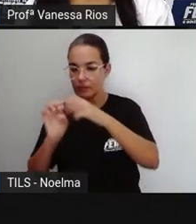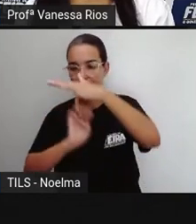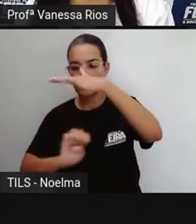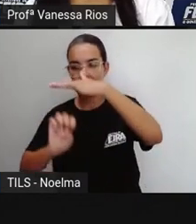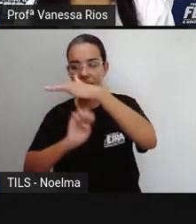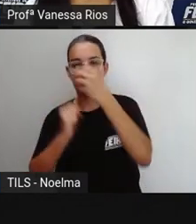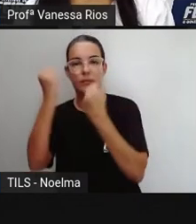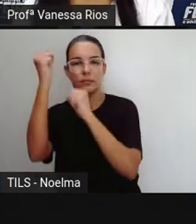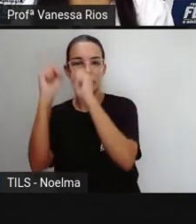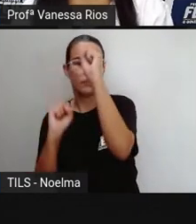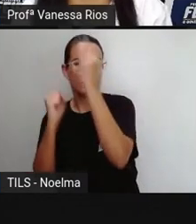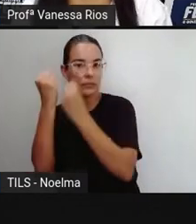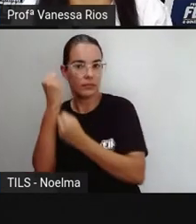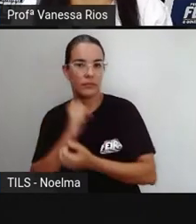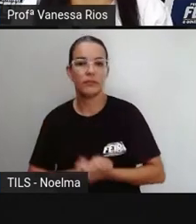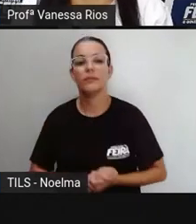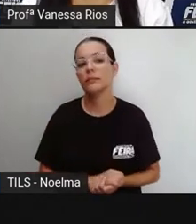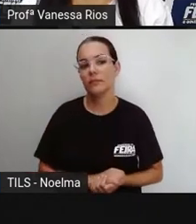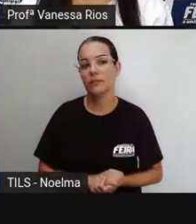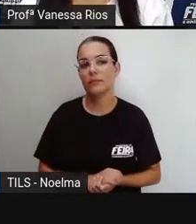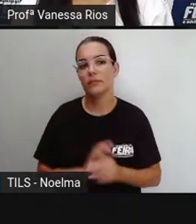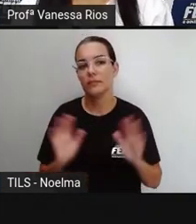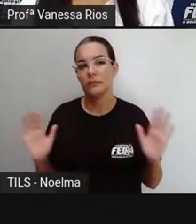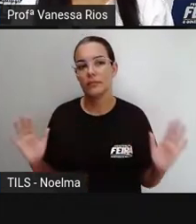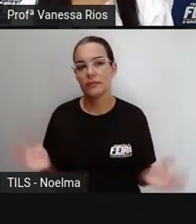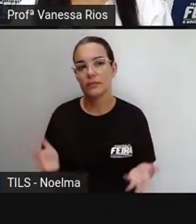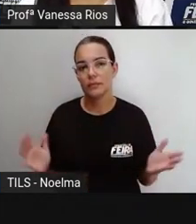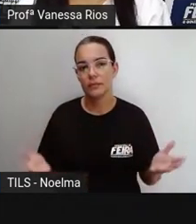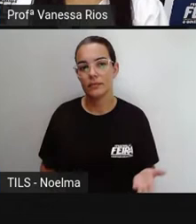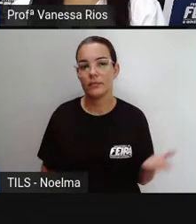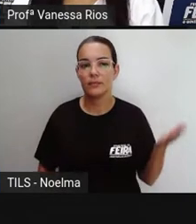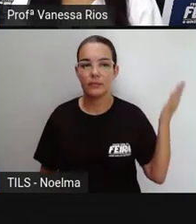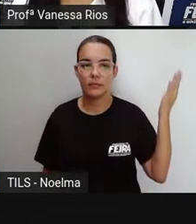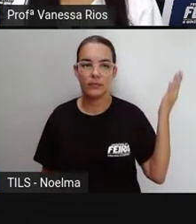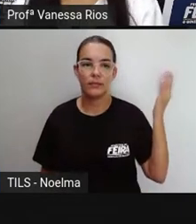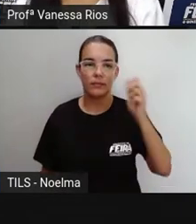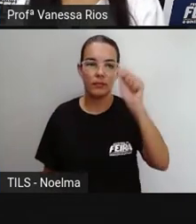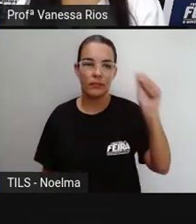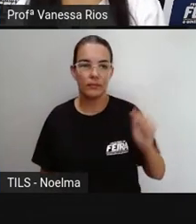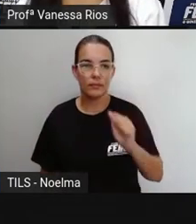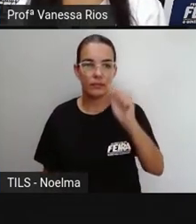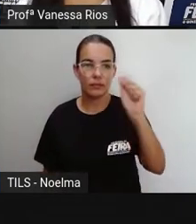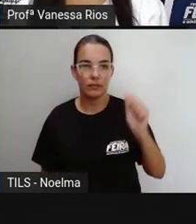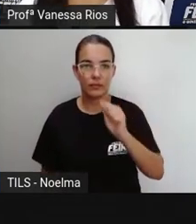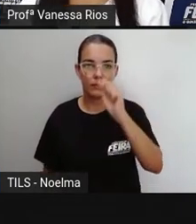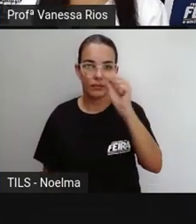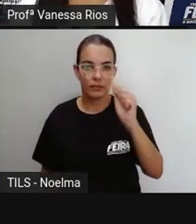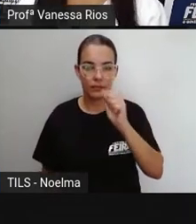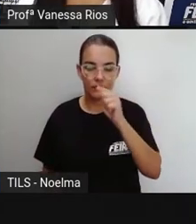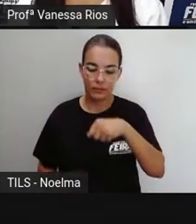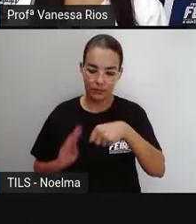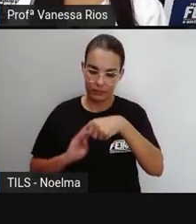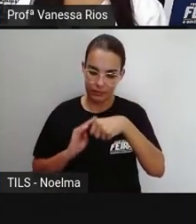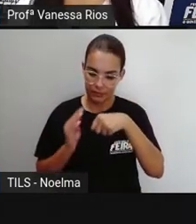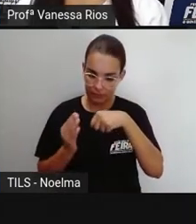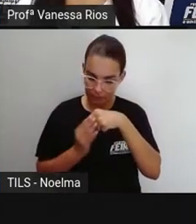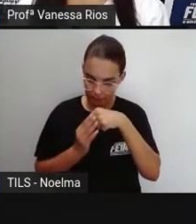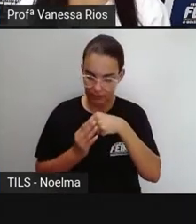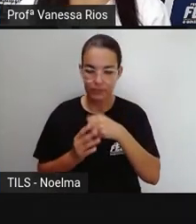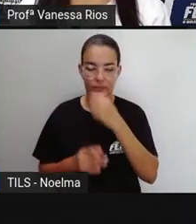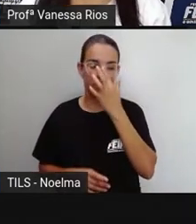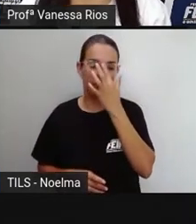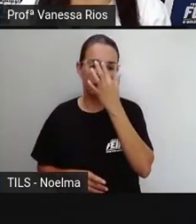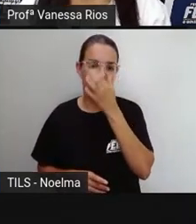Mas aí a gente chega agora nas associações de bairro. A gente já revisou aí o que é bairro, já